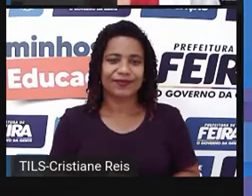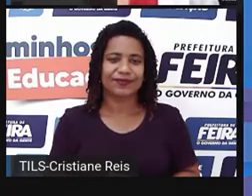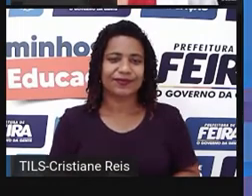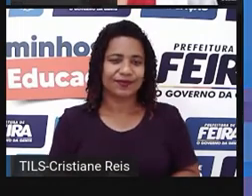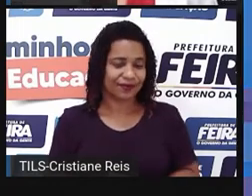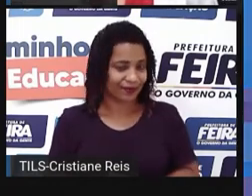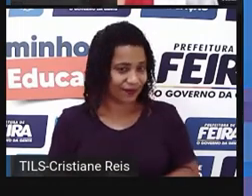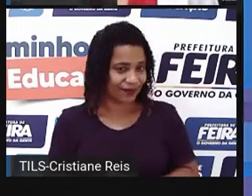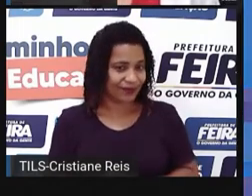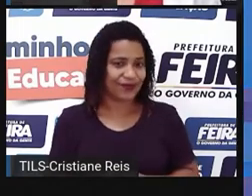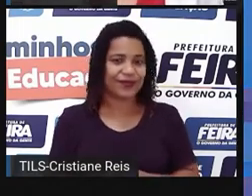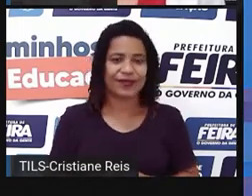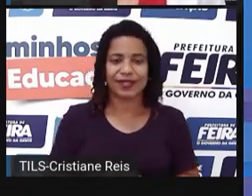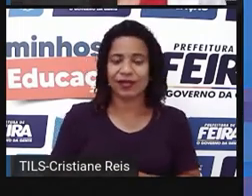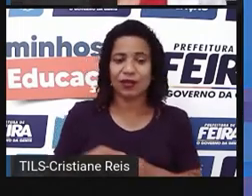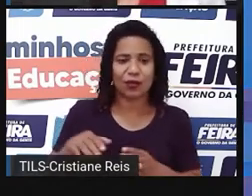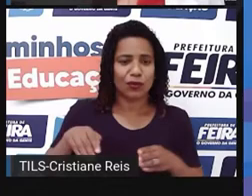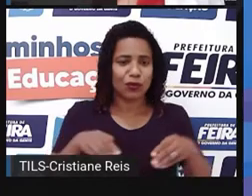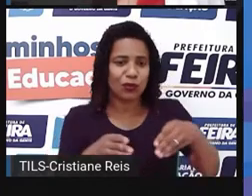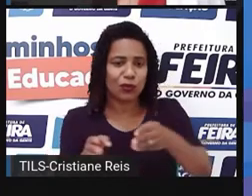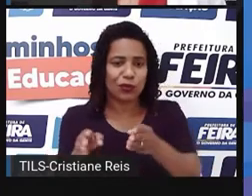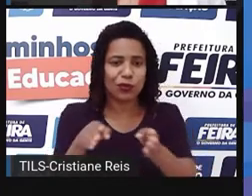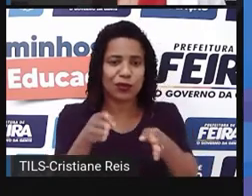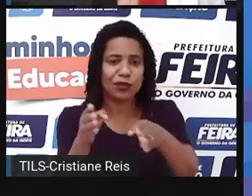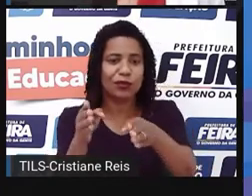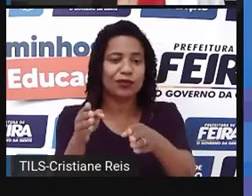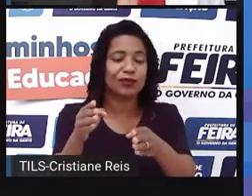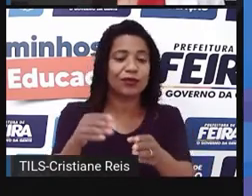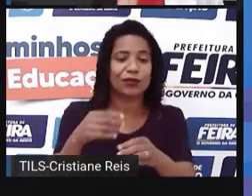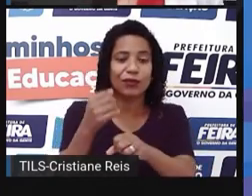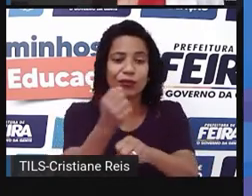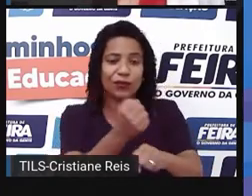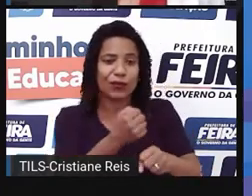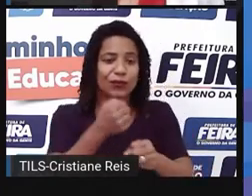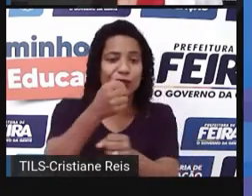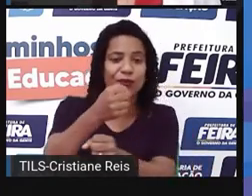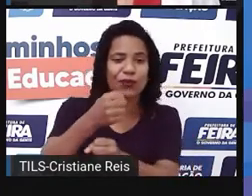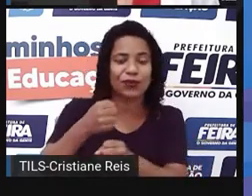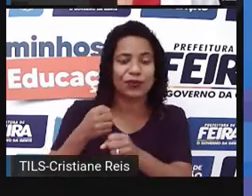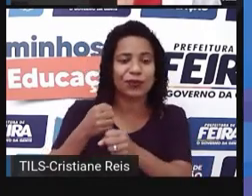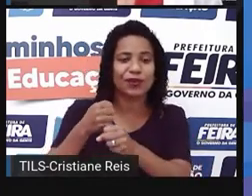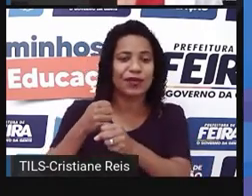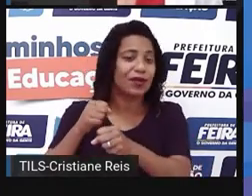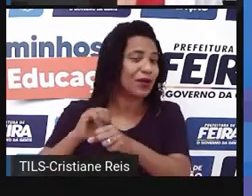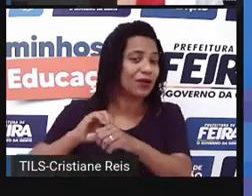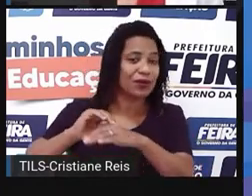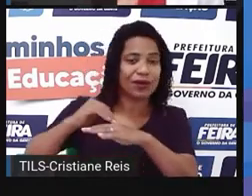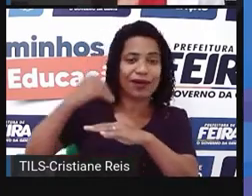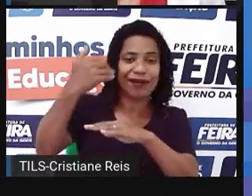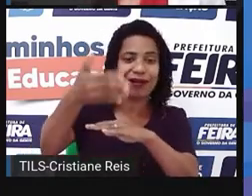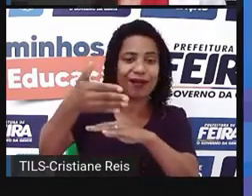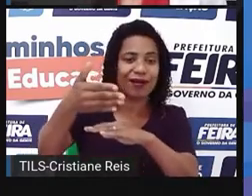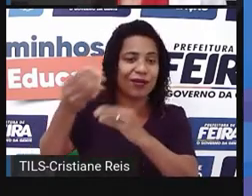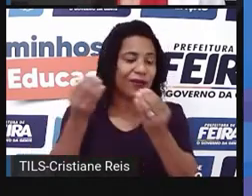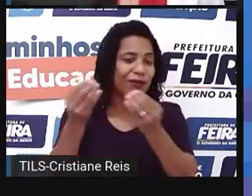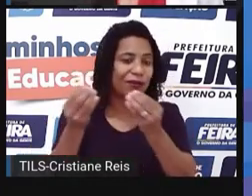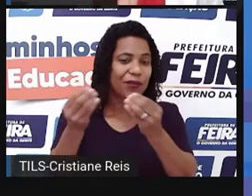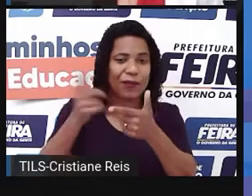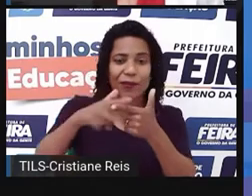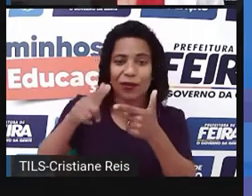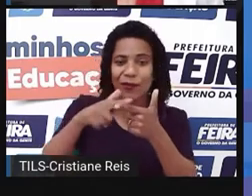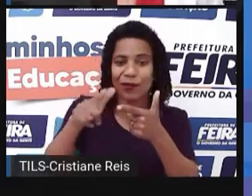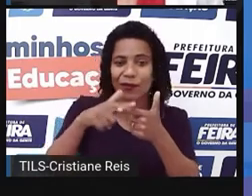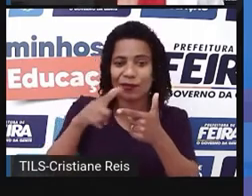Para chegar do outro lado do rio, a gente precisa responder corretamente as situações e problemas que vão